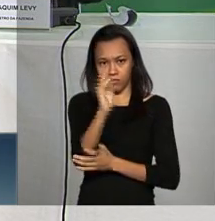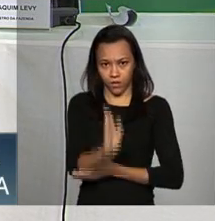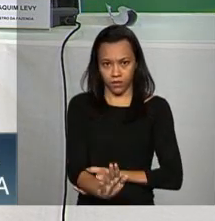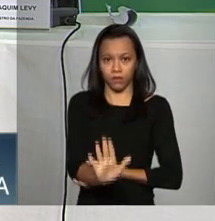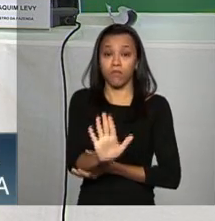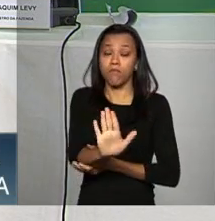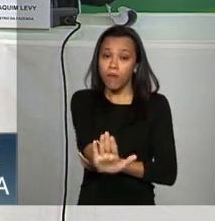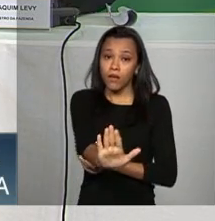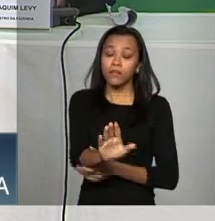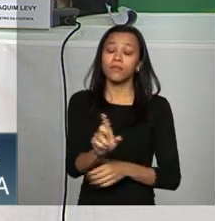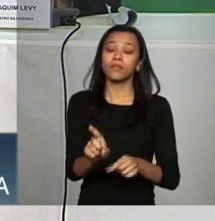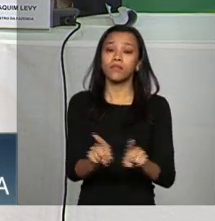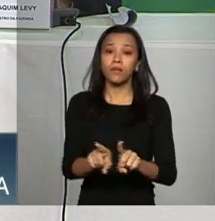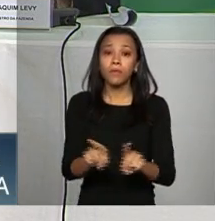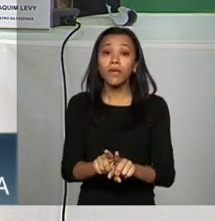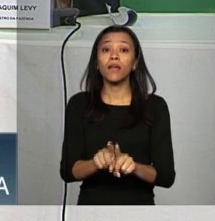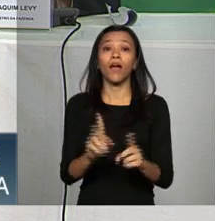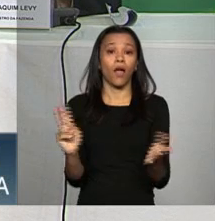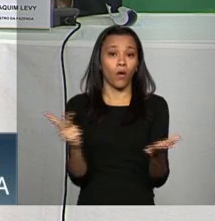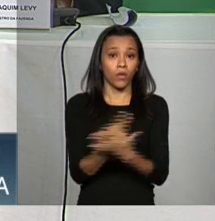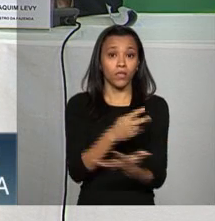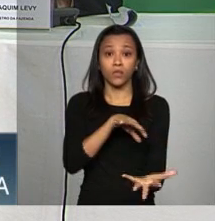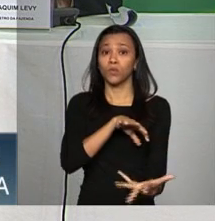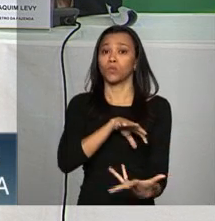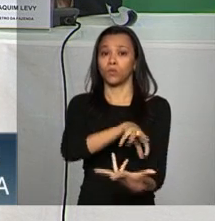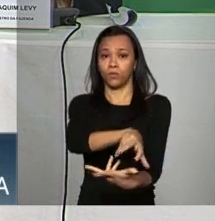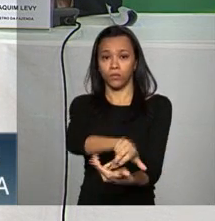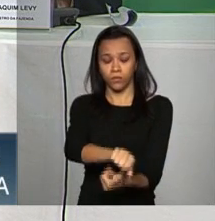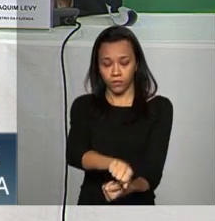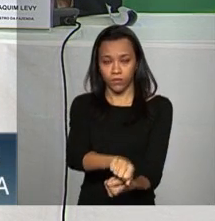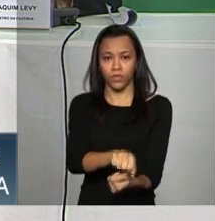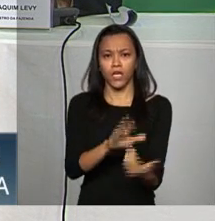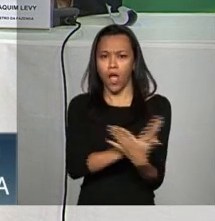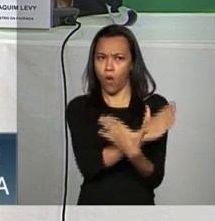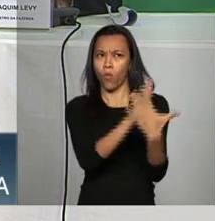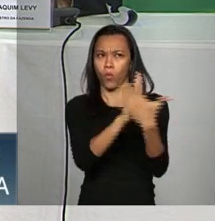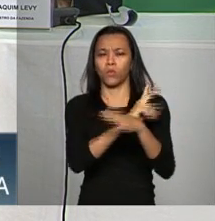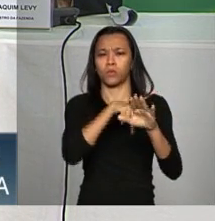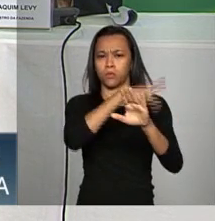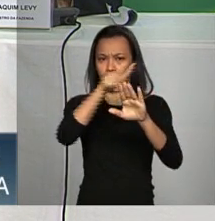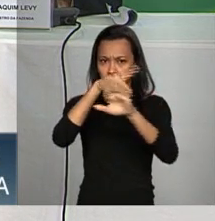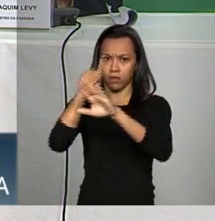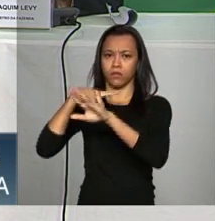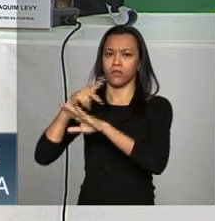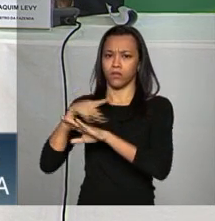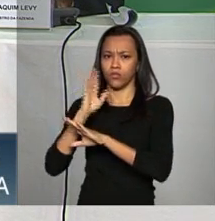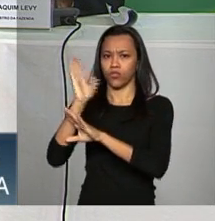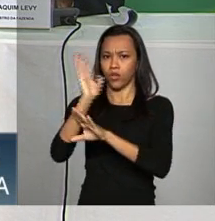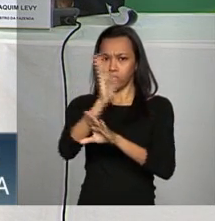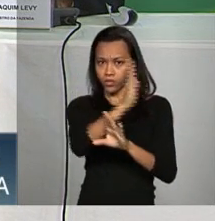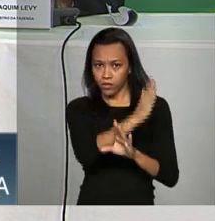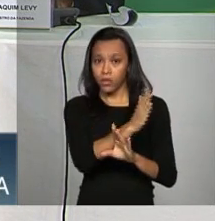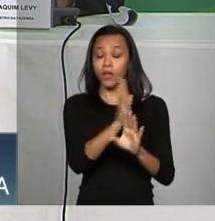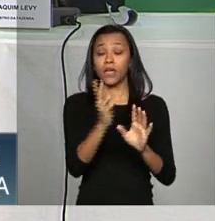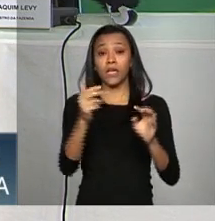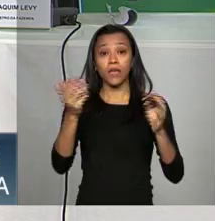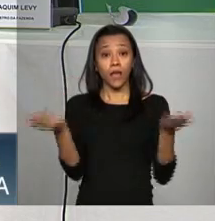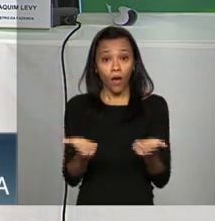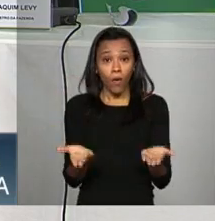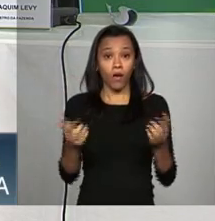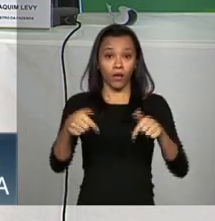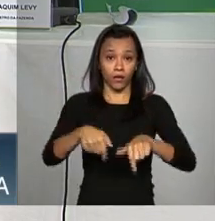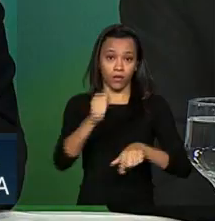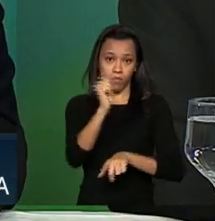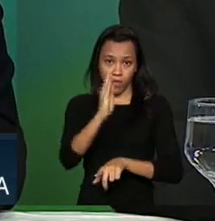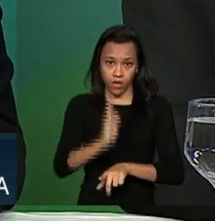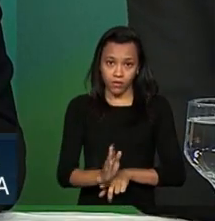mundial, é um fenômeno que alguns países já passaram e que o Brasil agora encontra